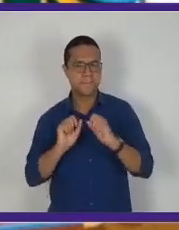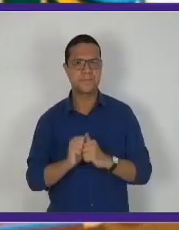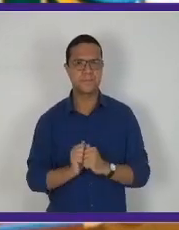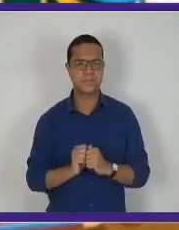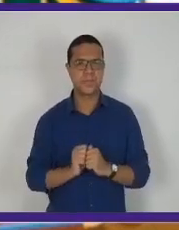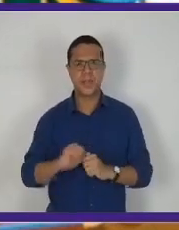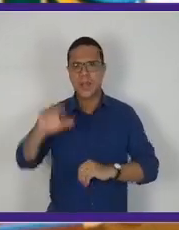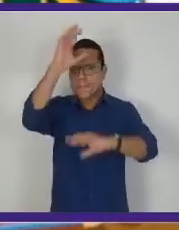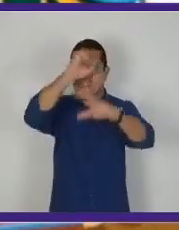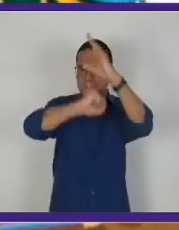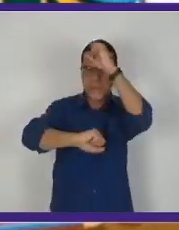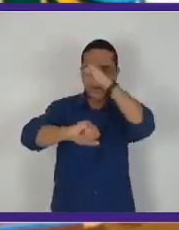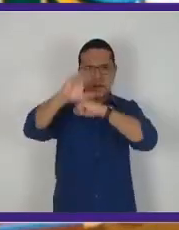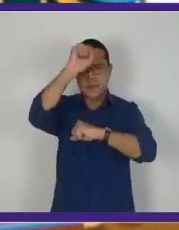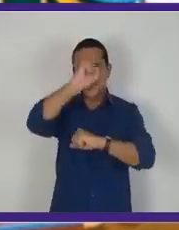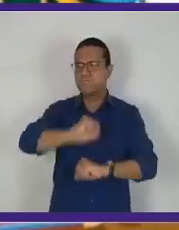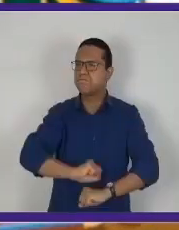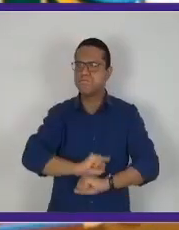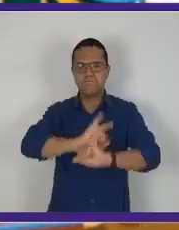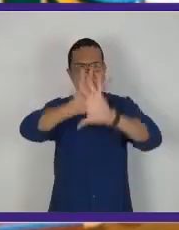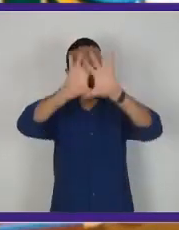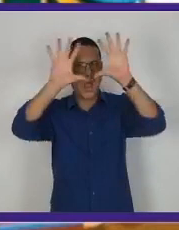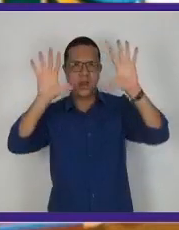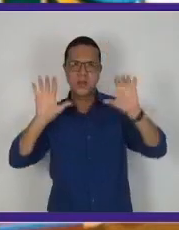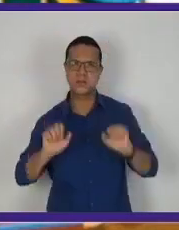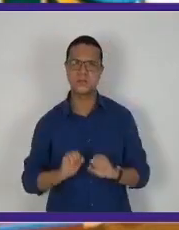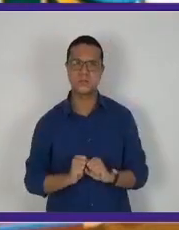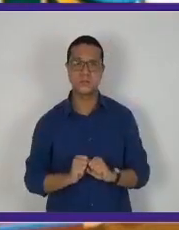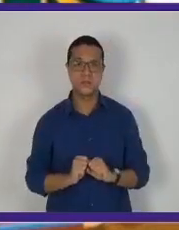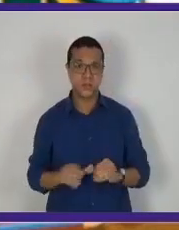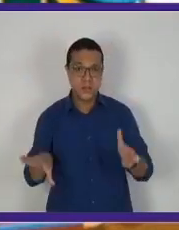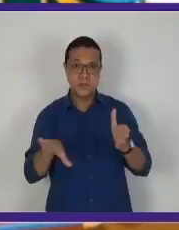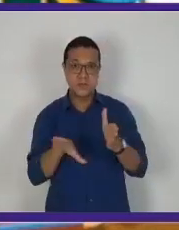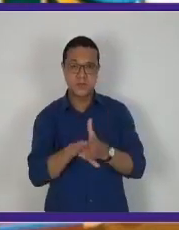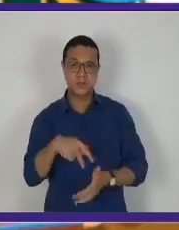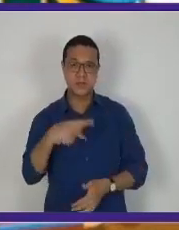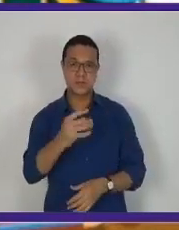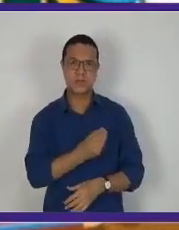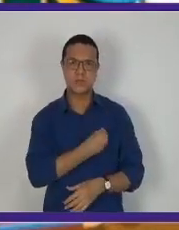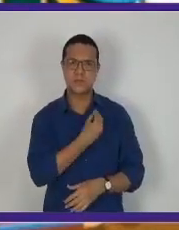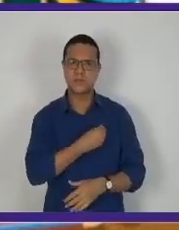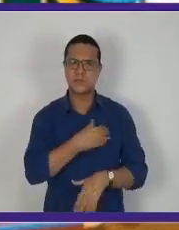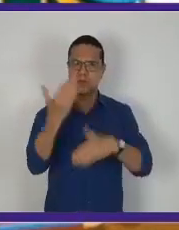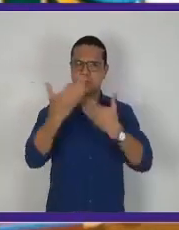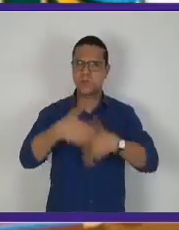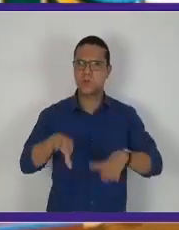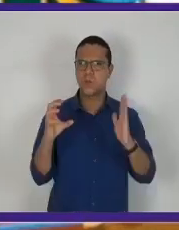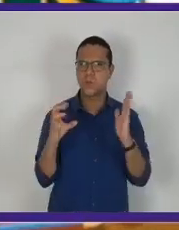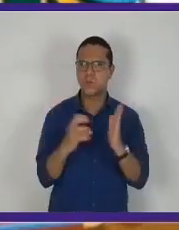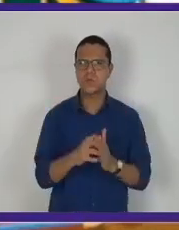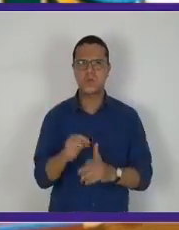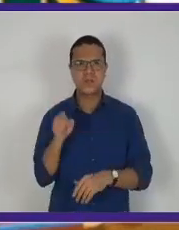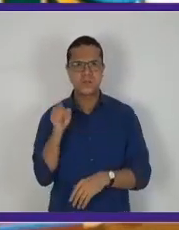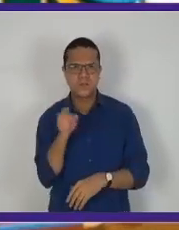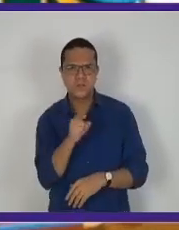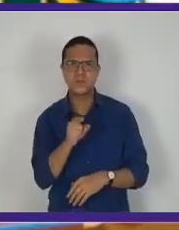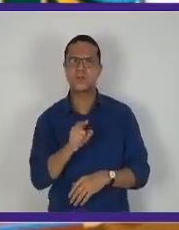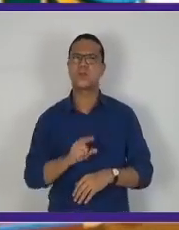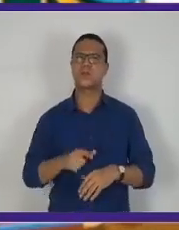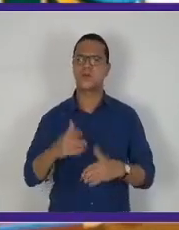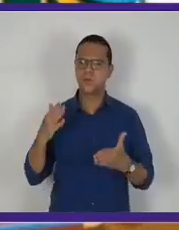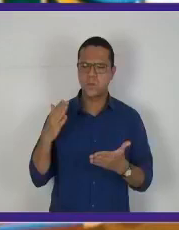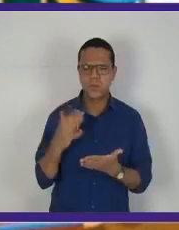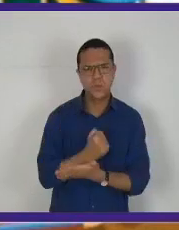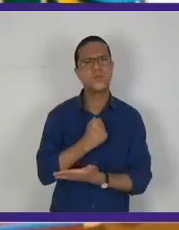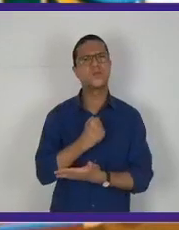Que a aprendizagem é maravilhosa. Que vão vir nas suas vidas concursos para você